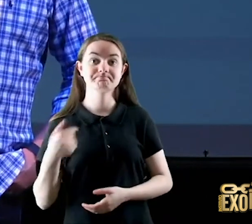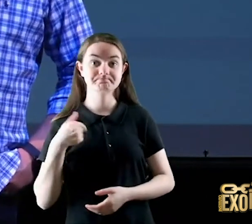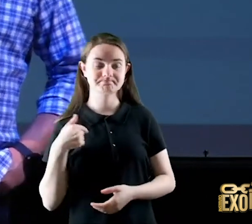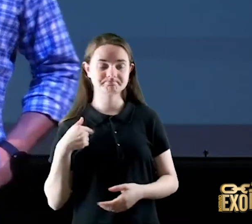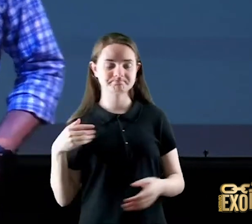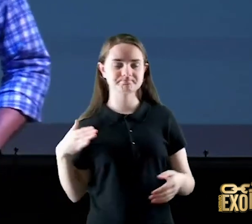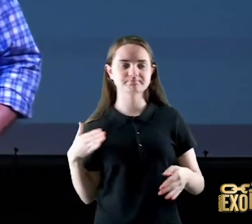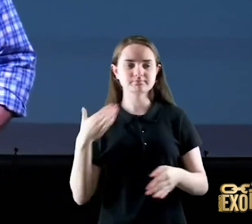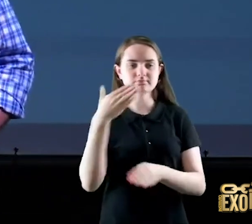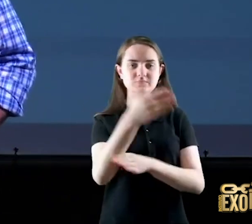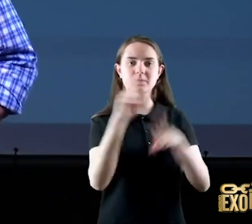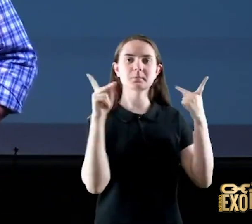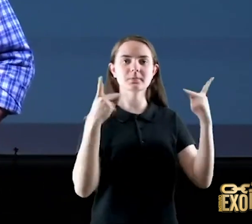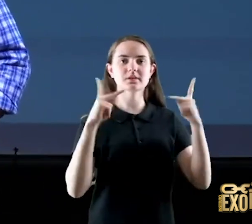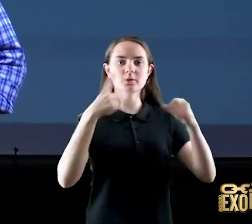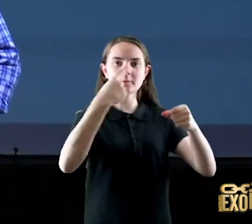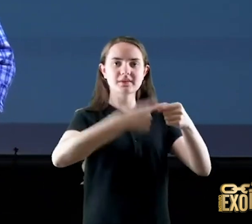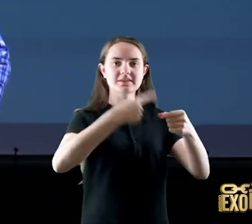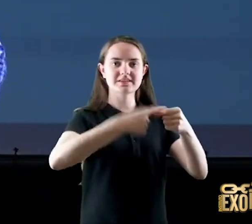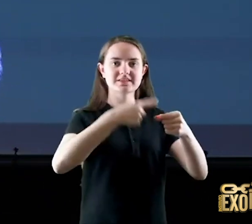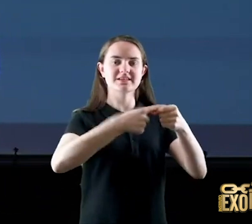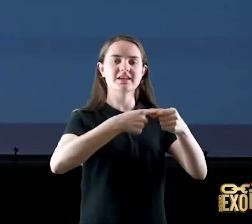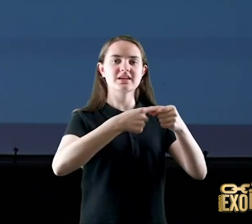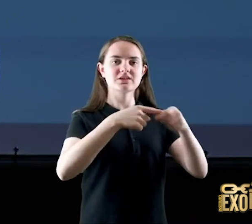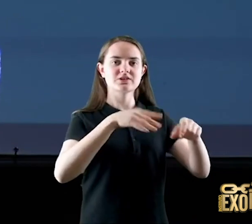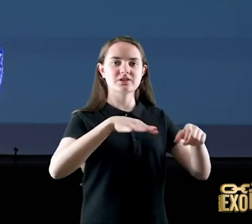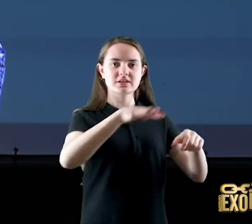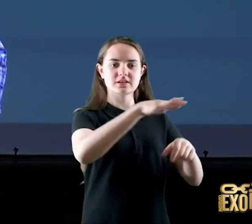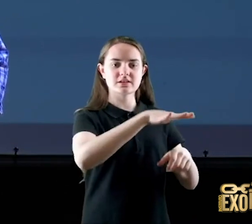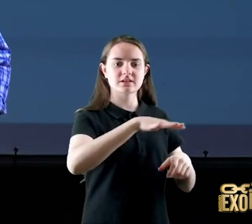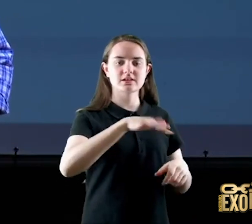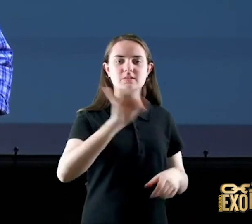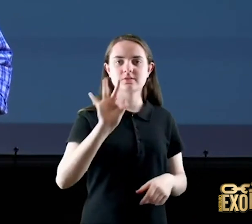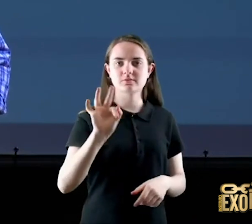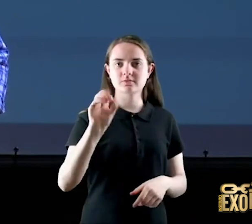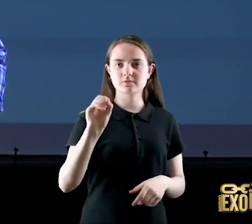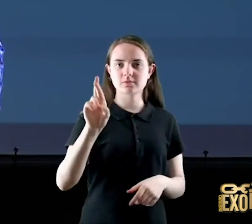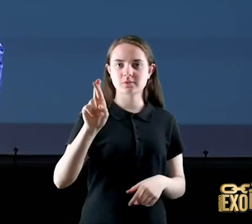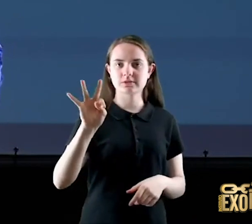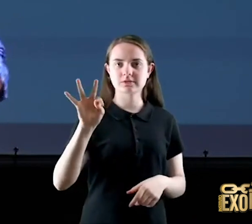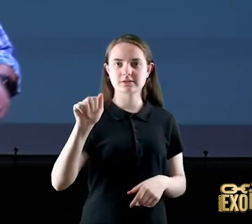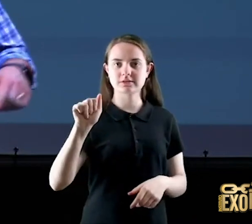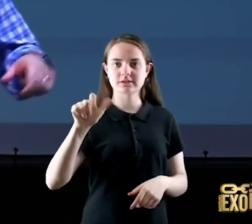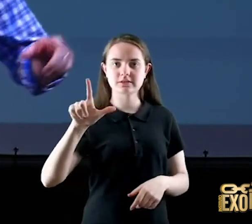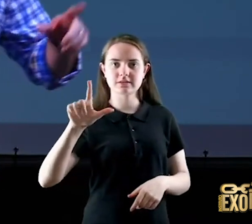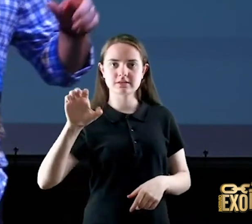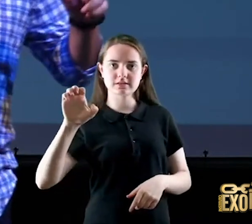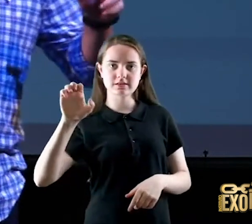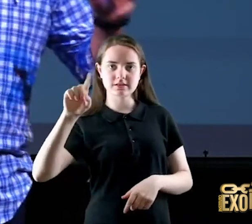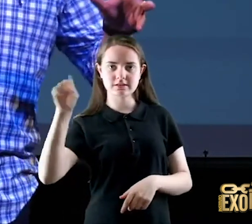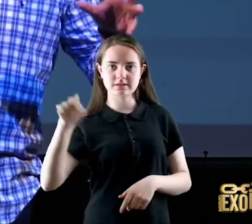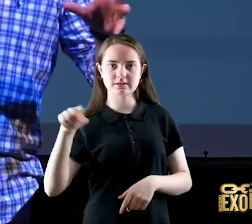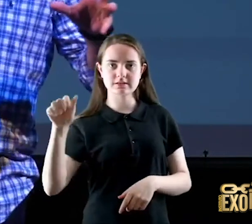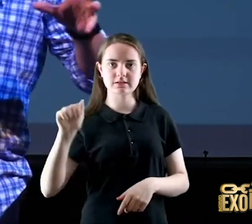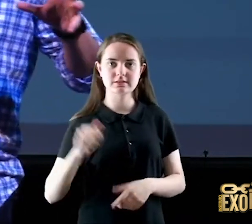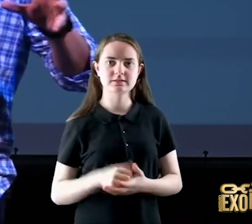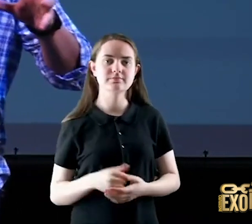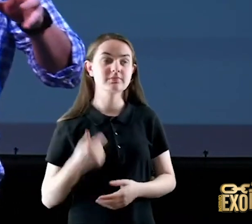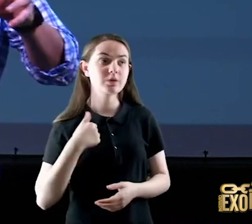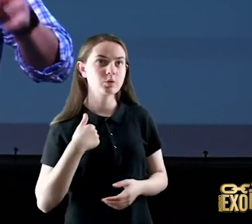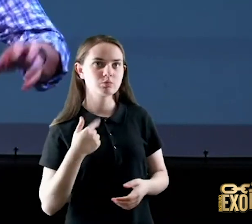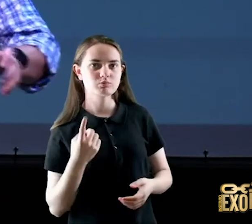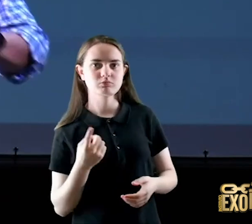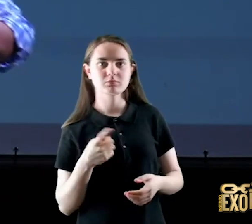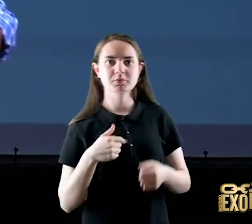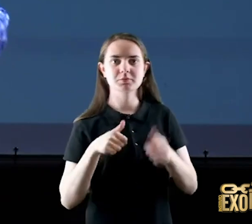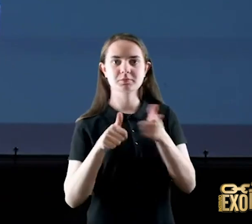isso foi no ano, se eu não me engano de 2018 eu tinha voltado, eu tinha ido pregar na Alemanha